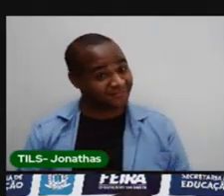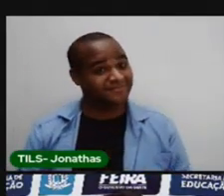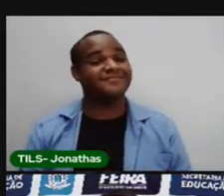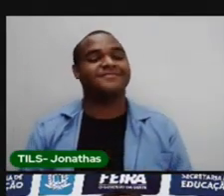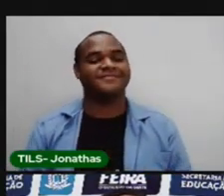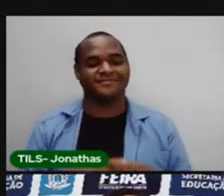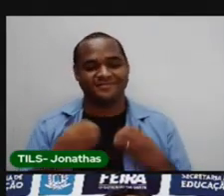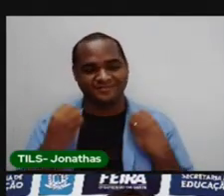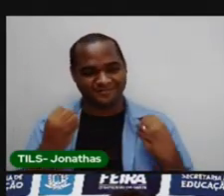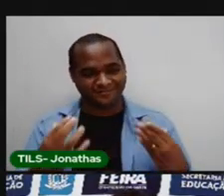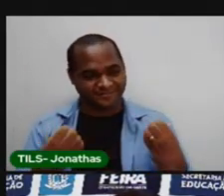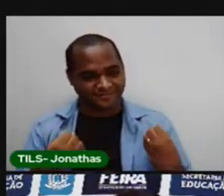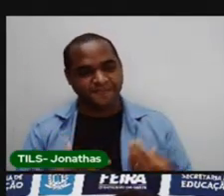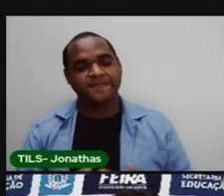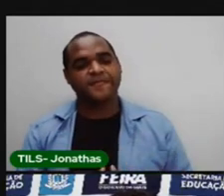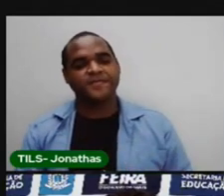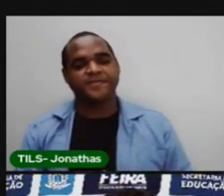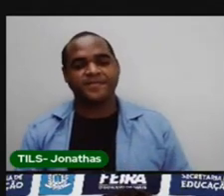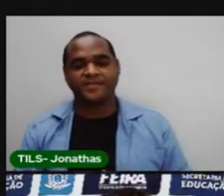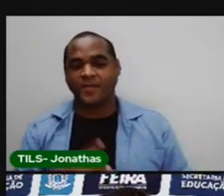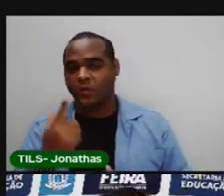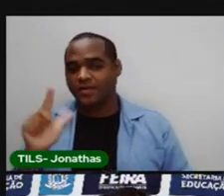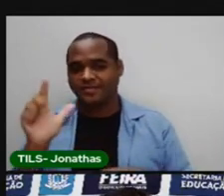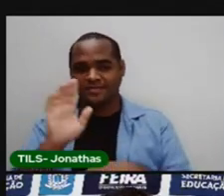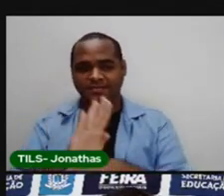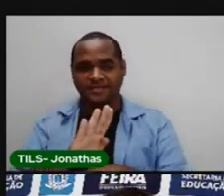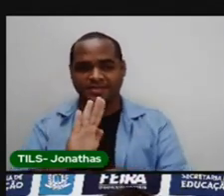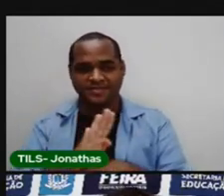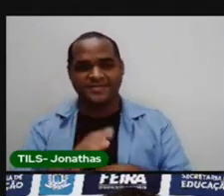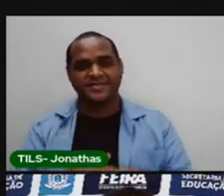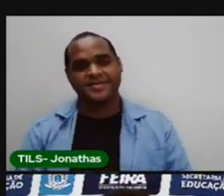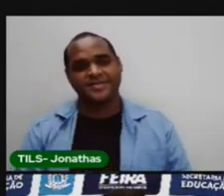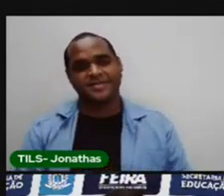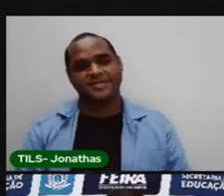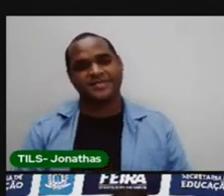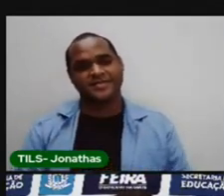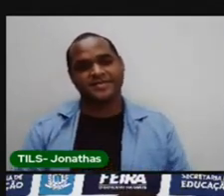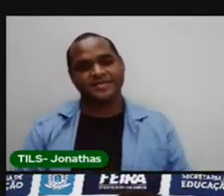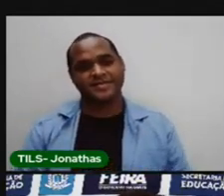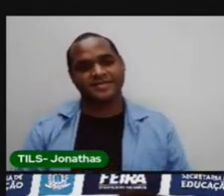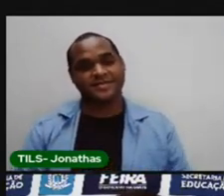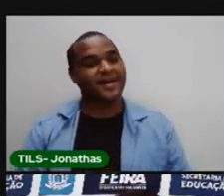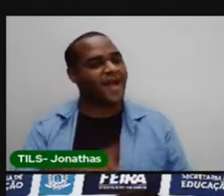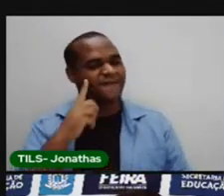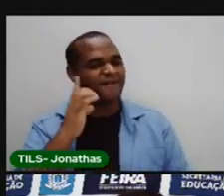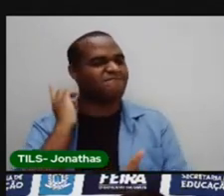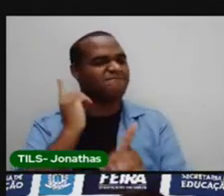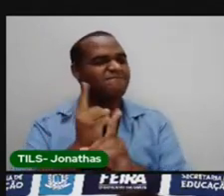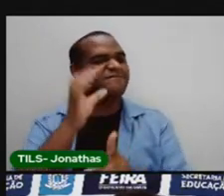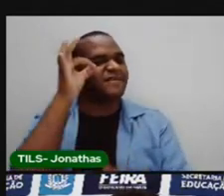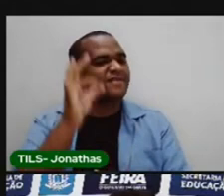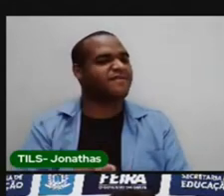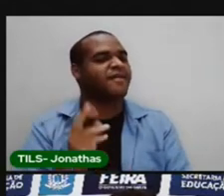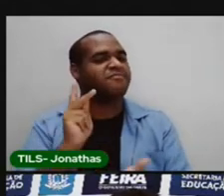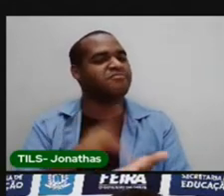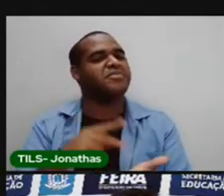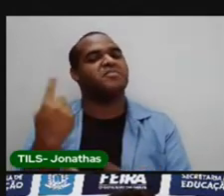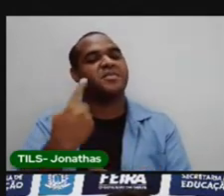Isso. Próximo bairro. Ah, esse é fácil. Você vai acertar de primeira.